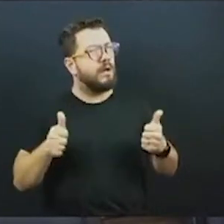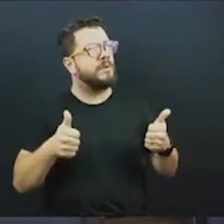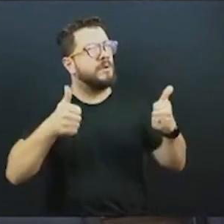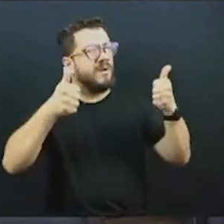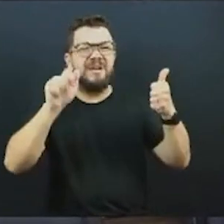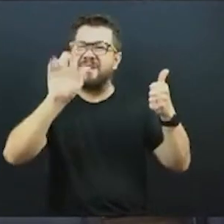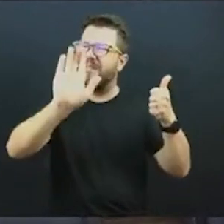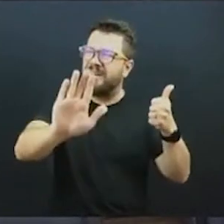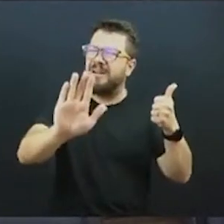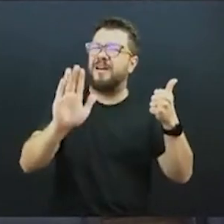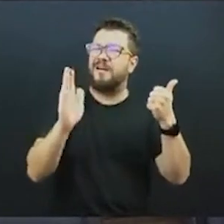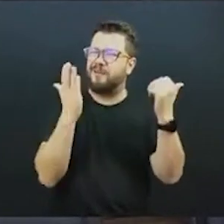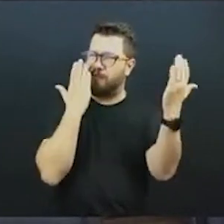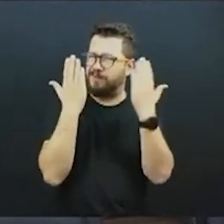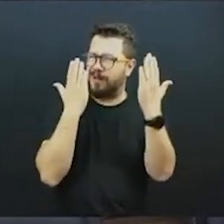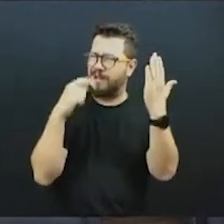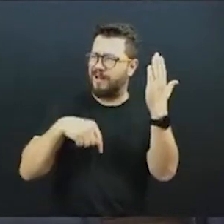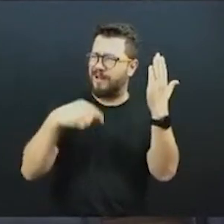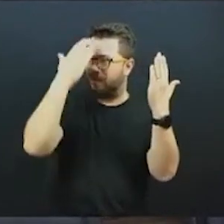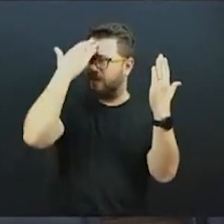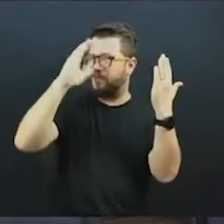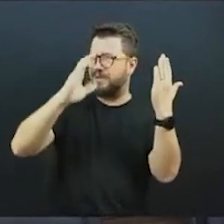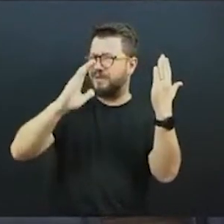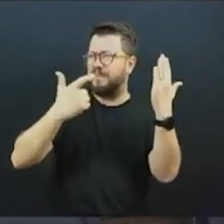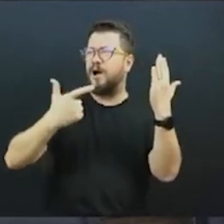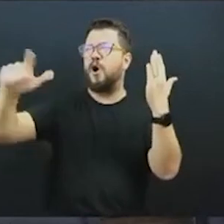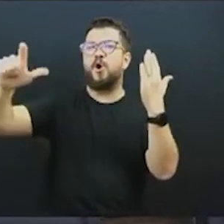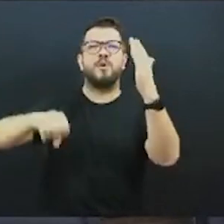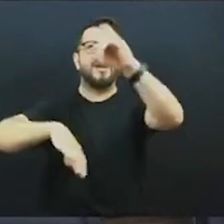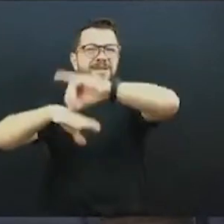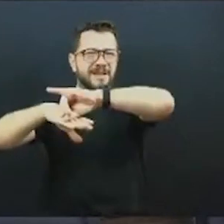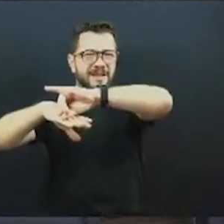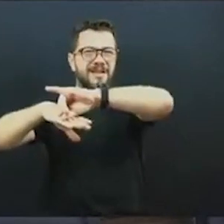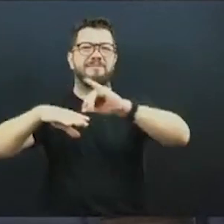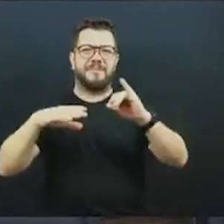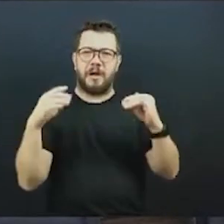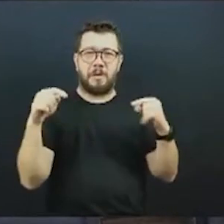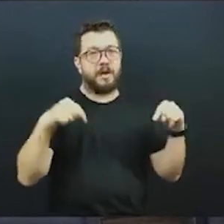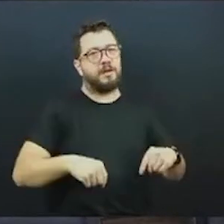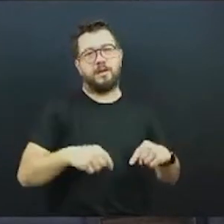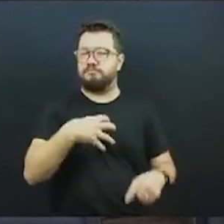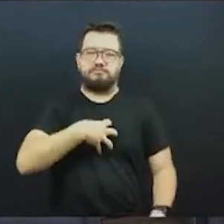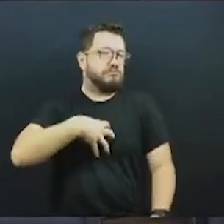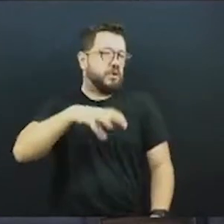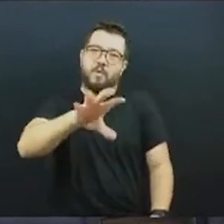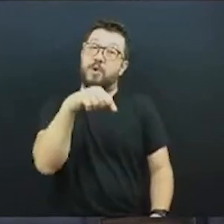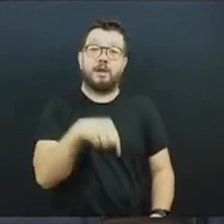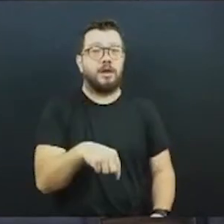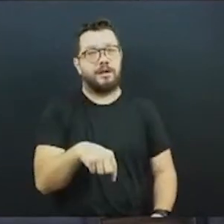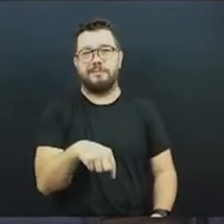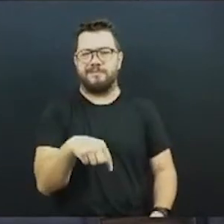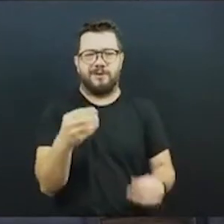o nosso sistema de transporte com de outras capitais do Brasil, sinto muito. É absurda a forma como o senhor colocou.